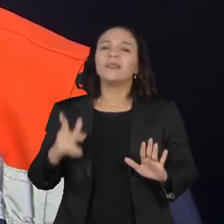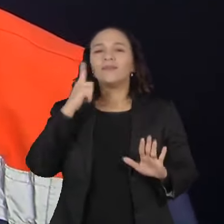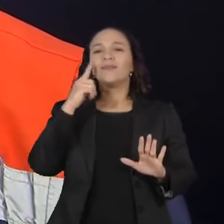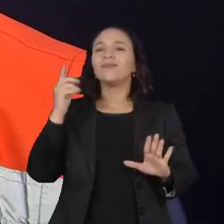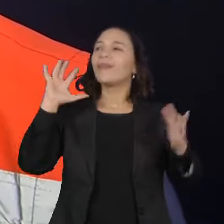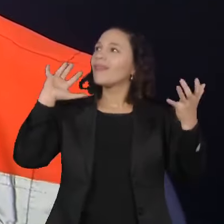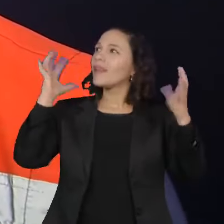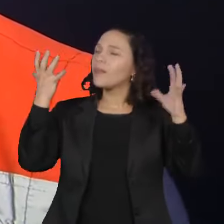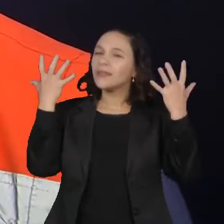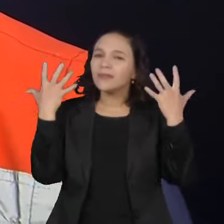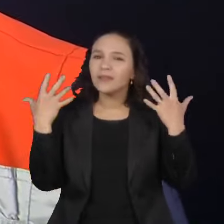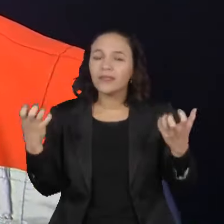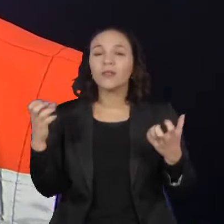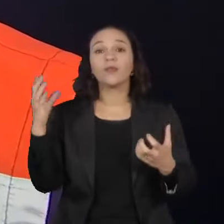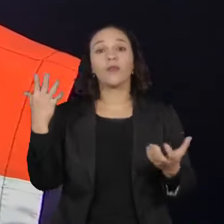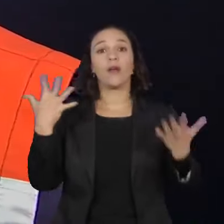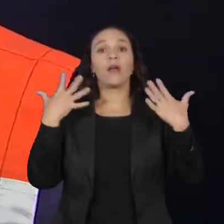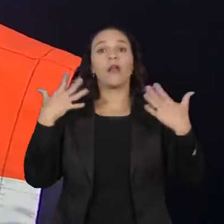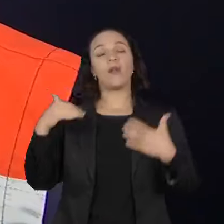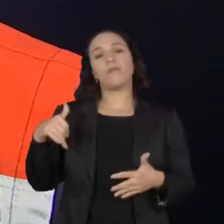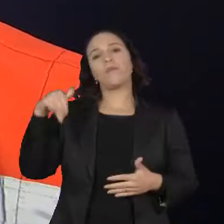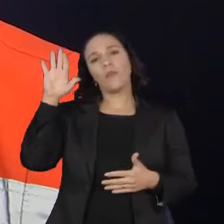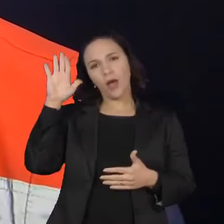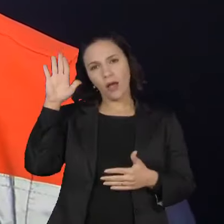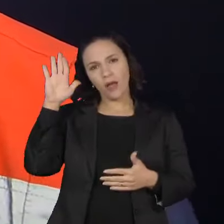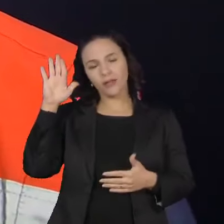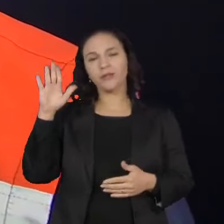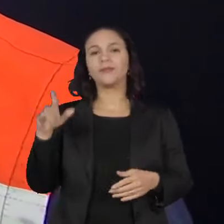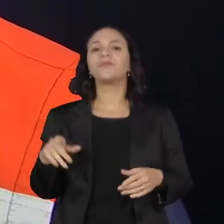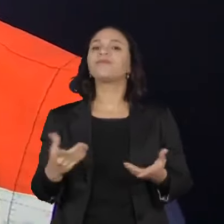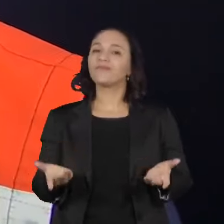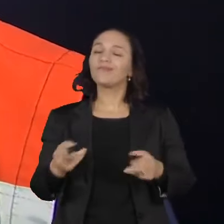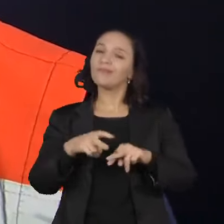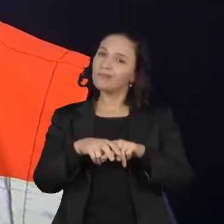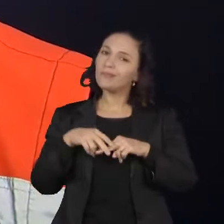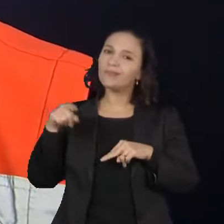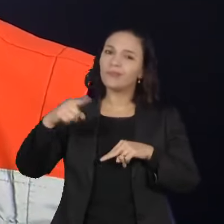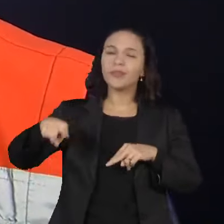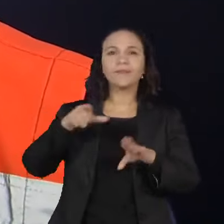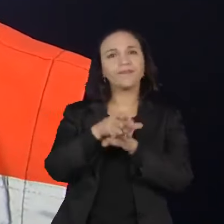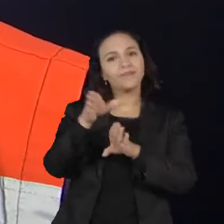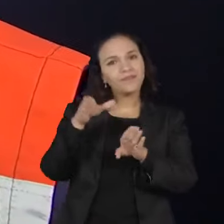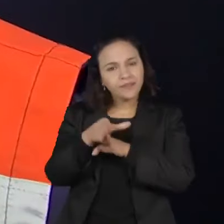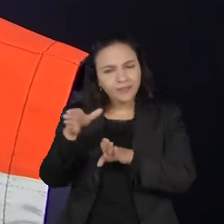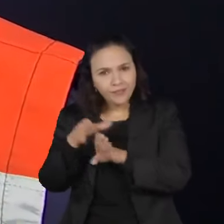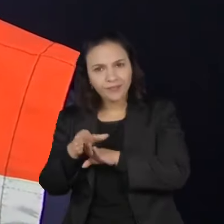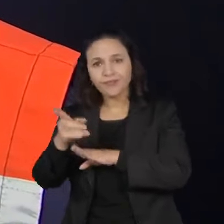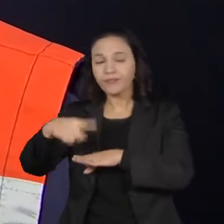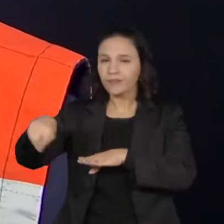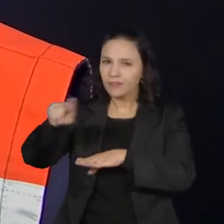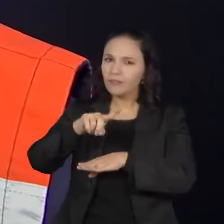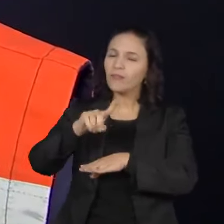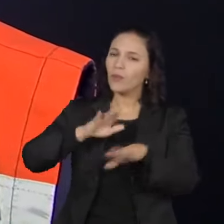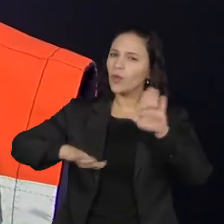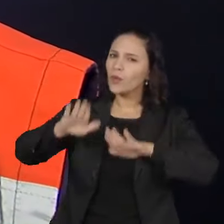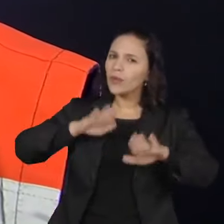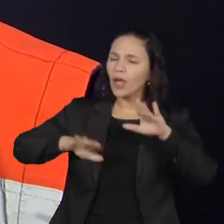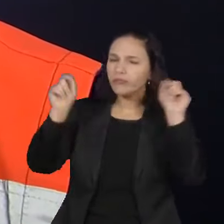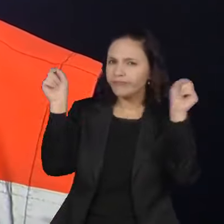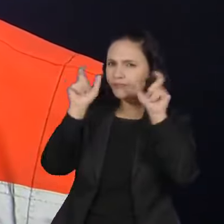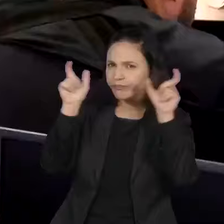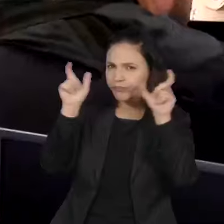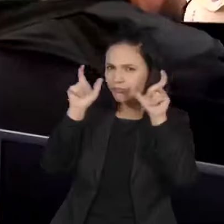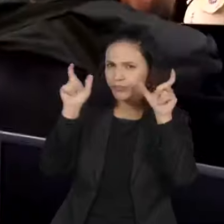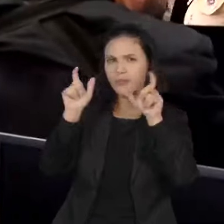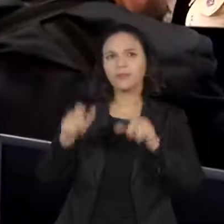seco, um calor mais intenso, umidade relativa mais baixa. Por isso que nós seguimos monitorando a situação de atenção para